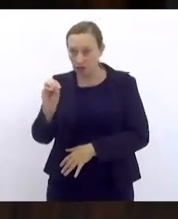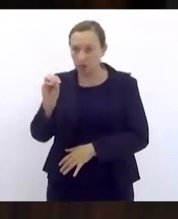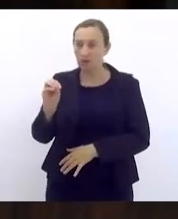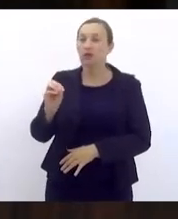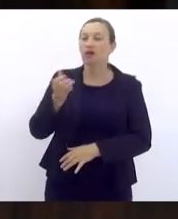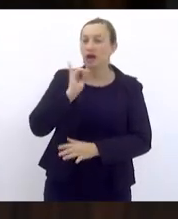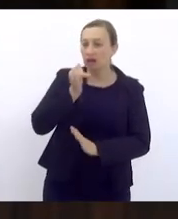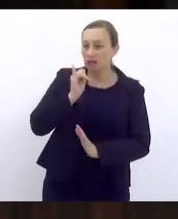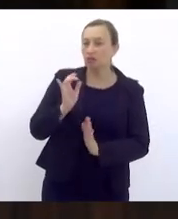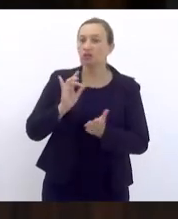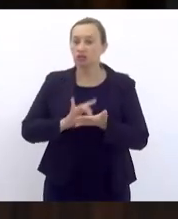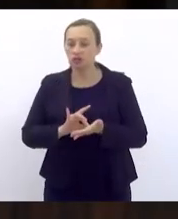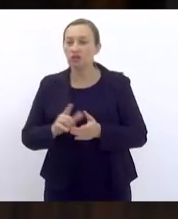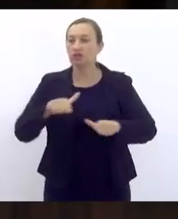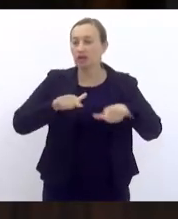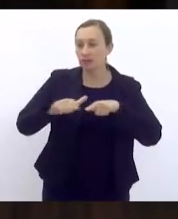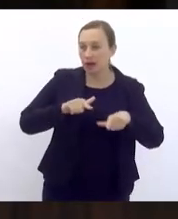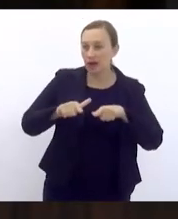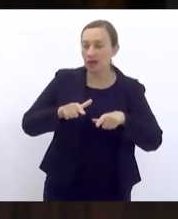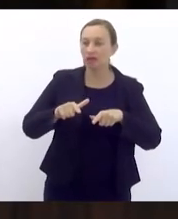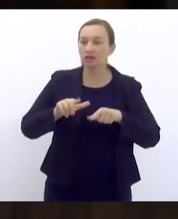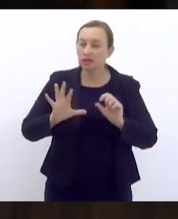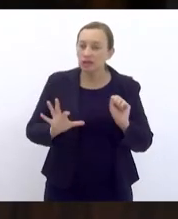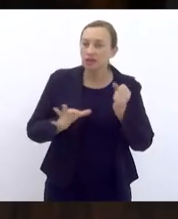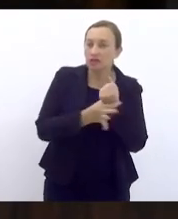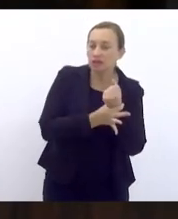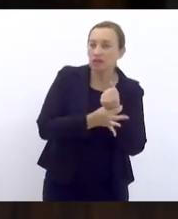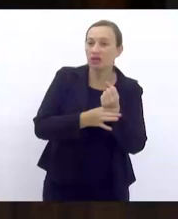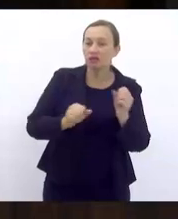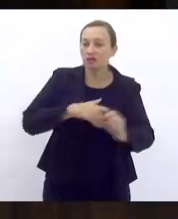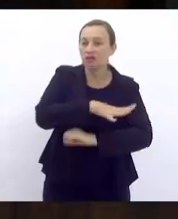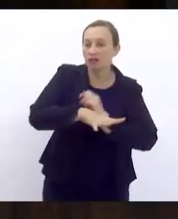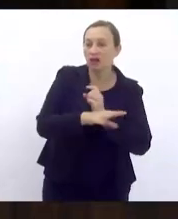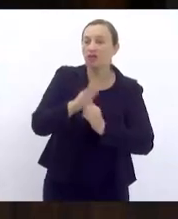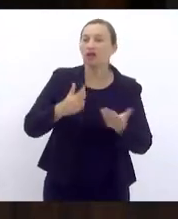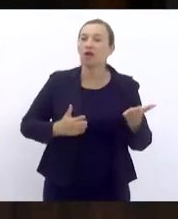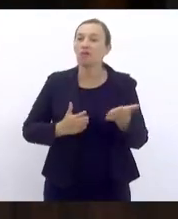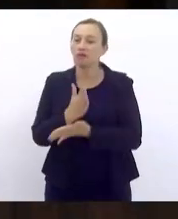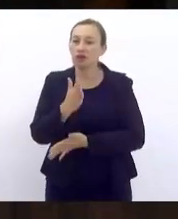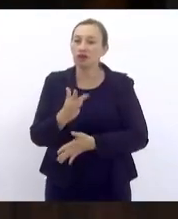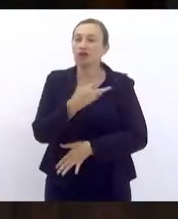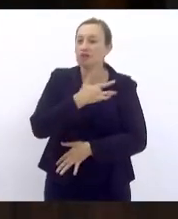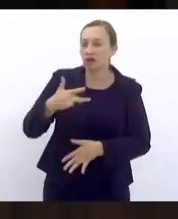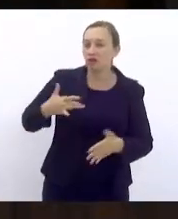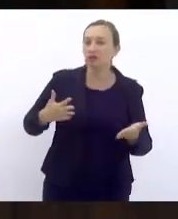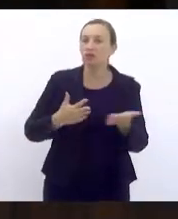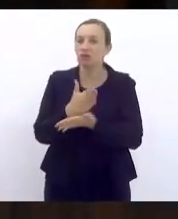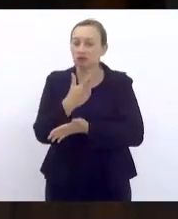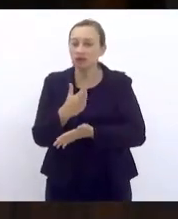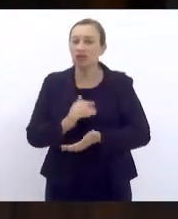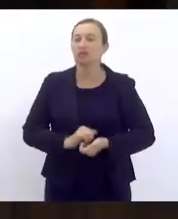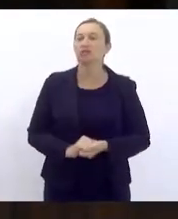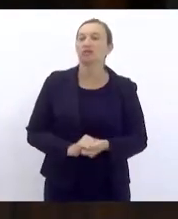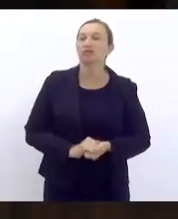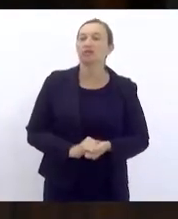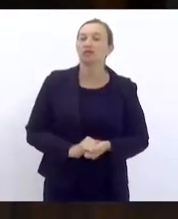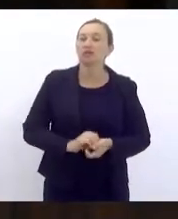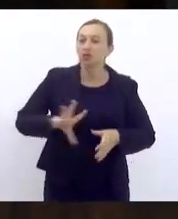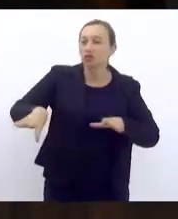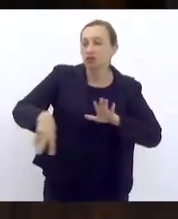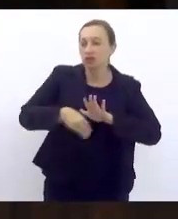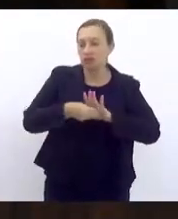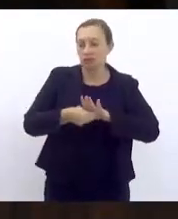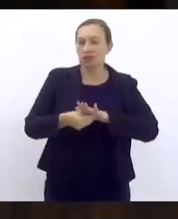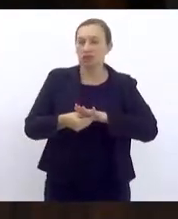de trabalho, legislação social e seguridade social favorável, de saúde favorável com emenda